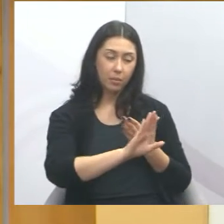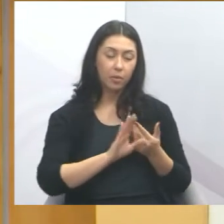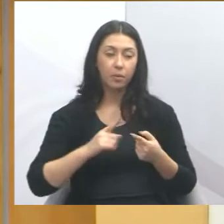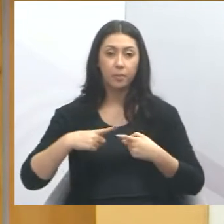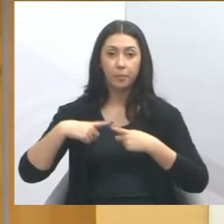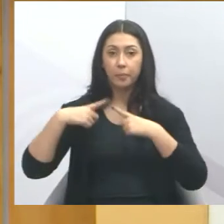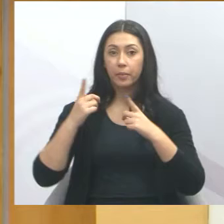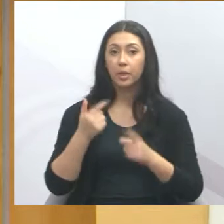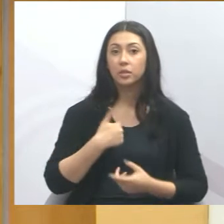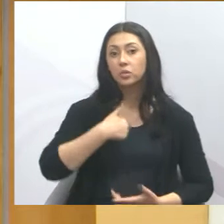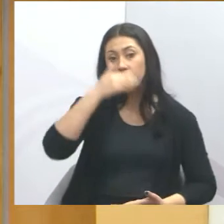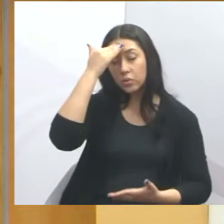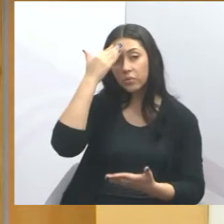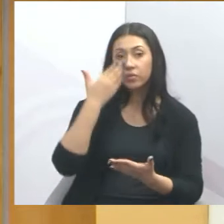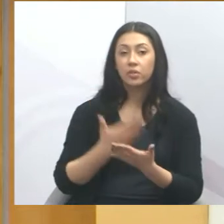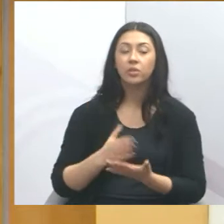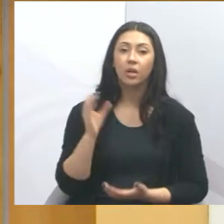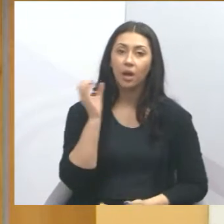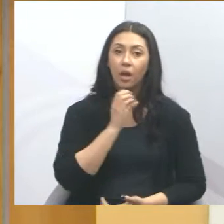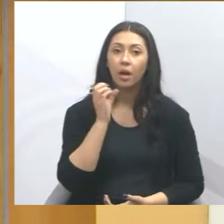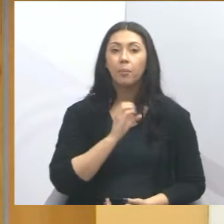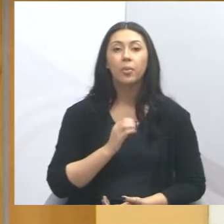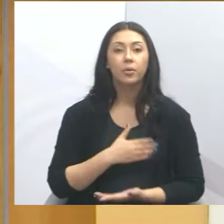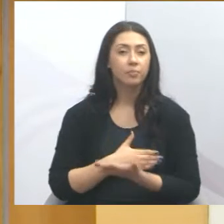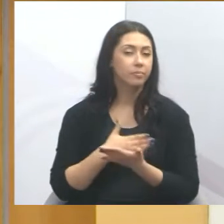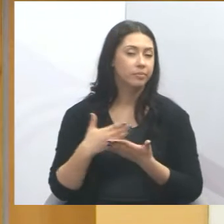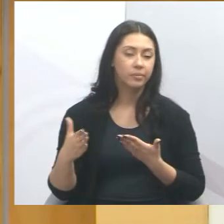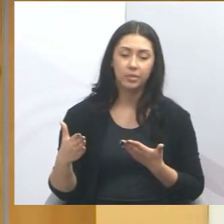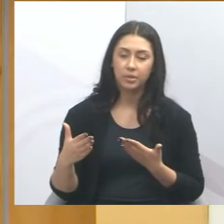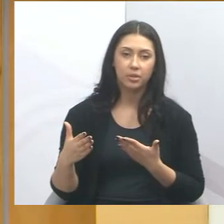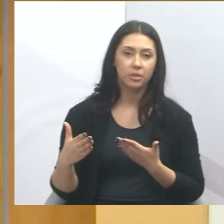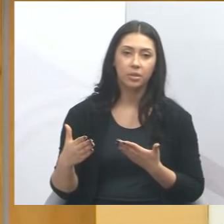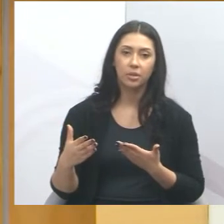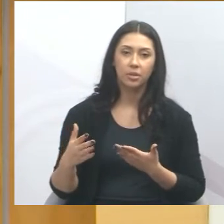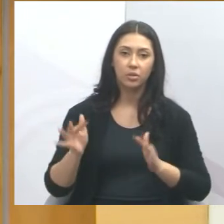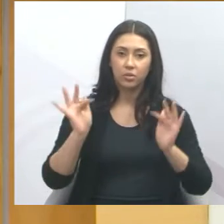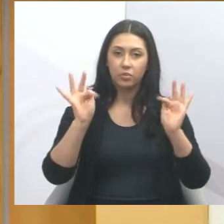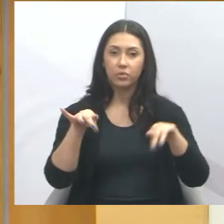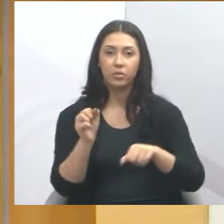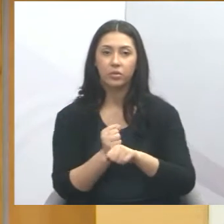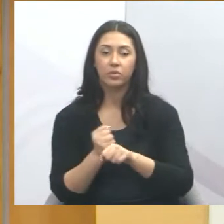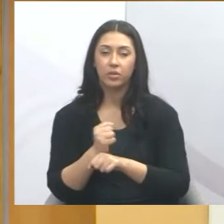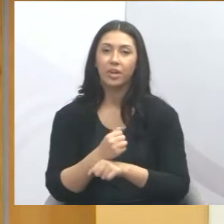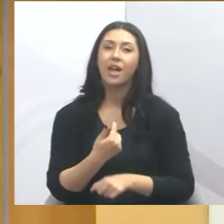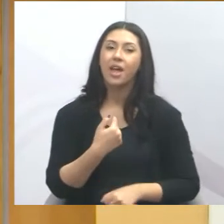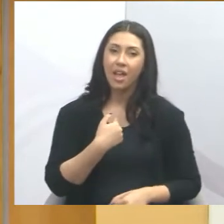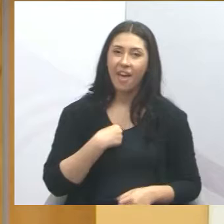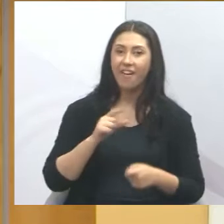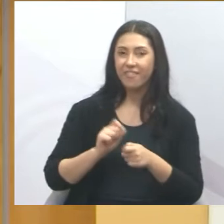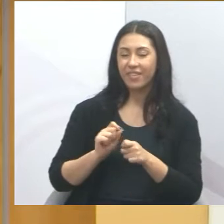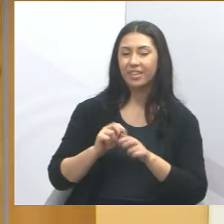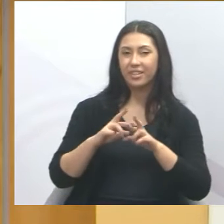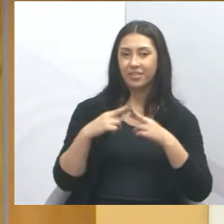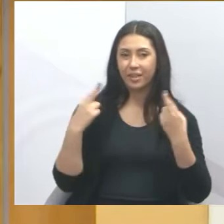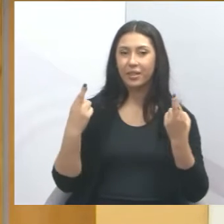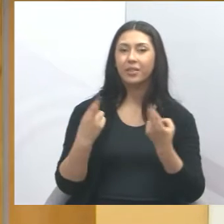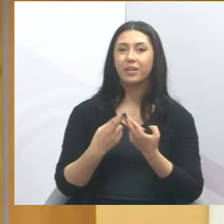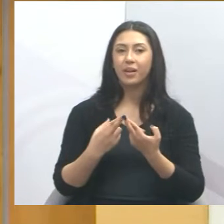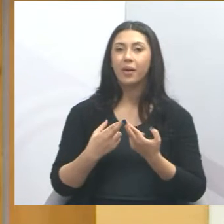Mas eu estou confiante que isso vai passar, e, se Deus quiser, no final do ano, irei fazer essa reunião